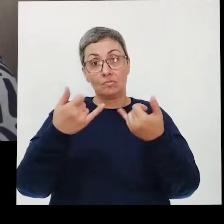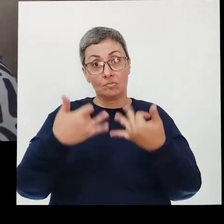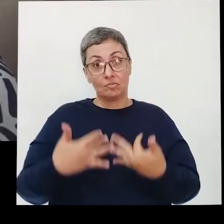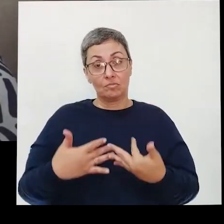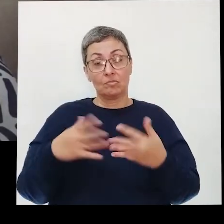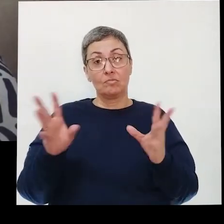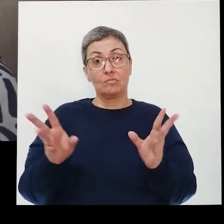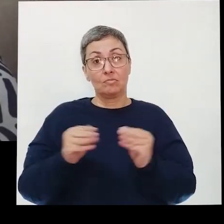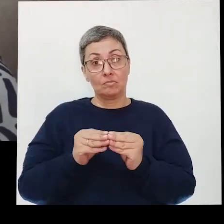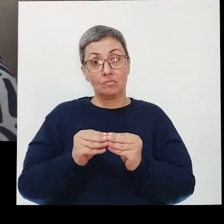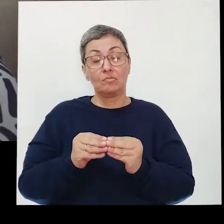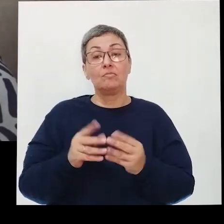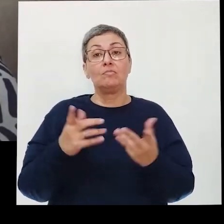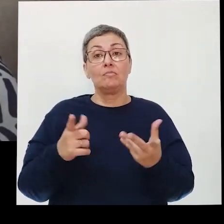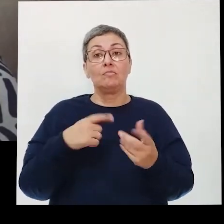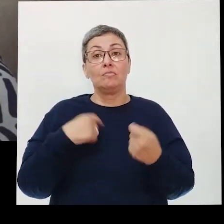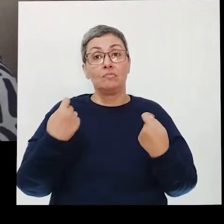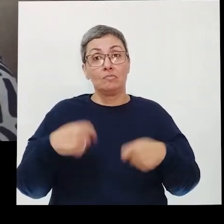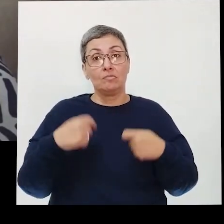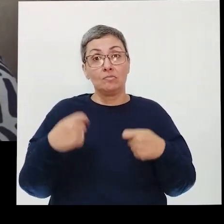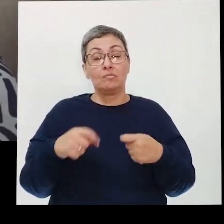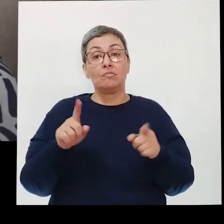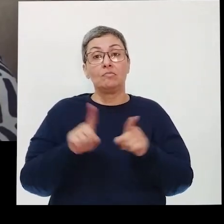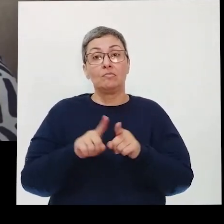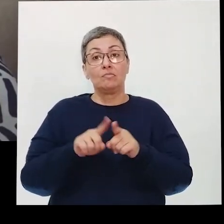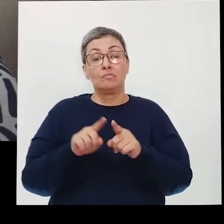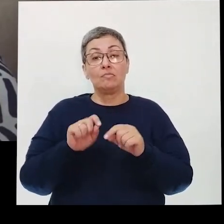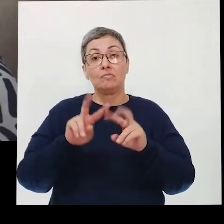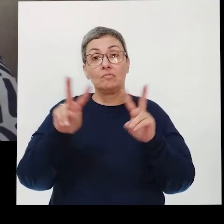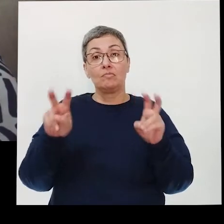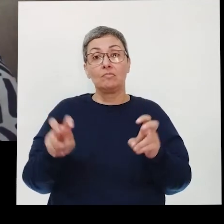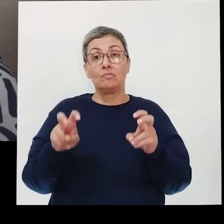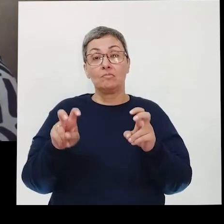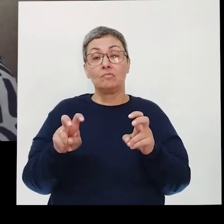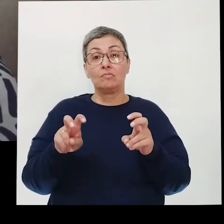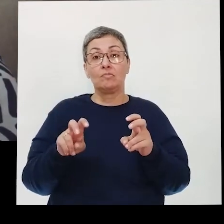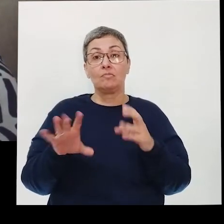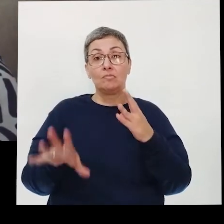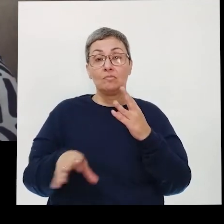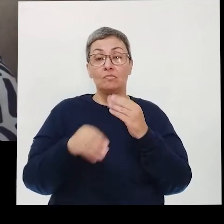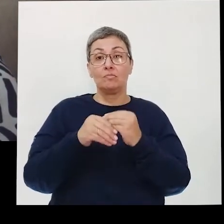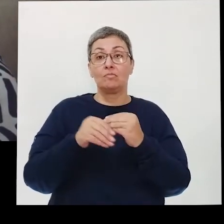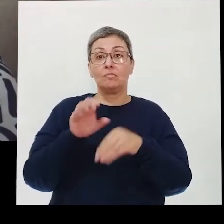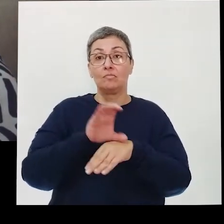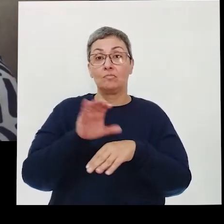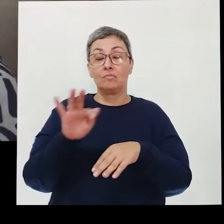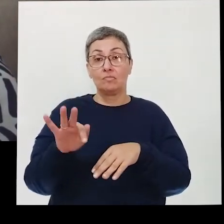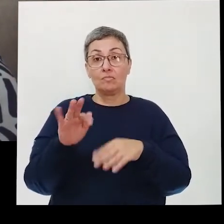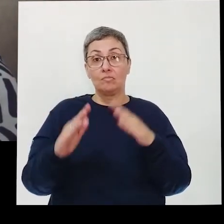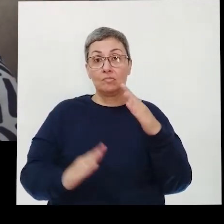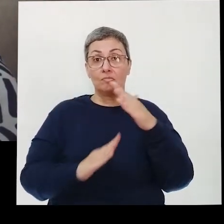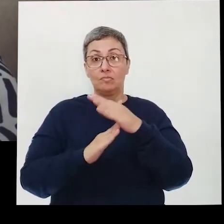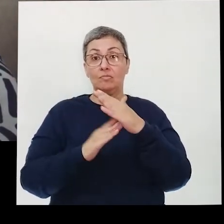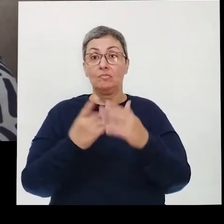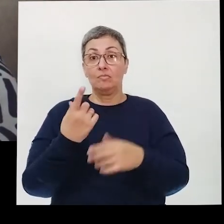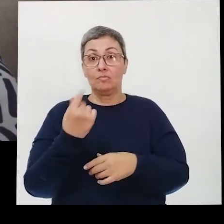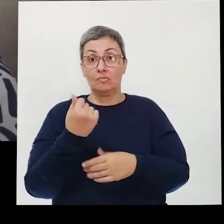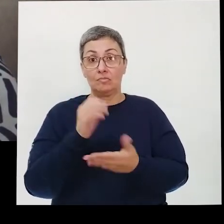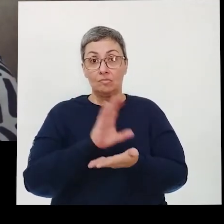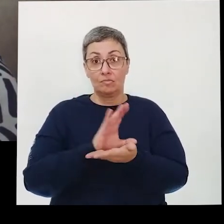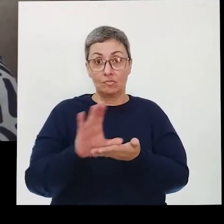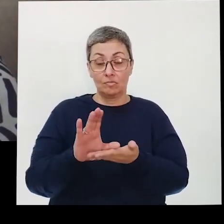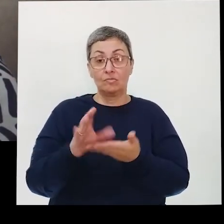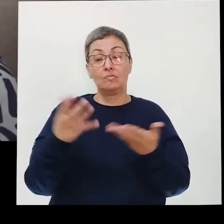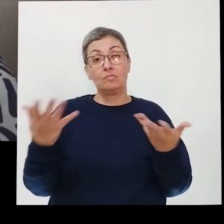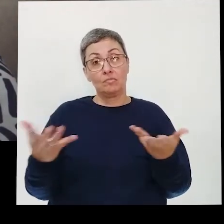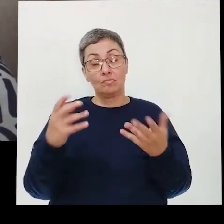pouquinho, e eu acho que é muito necessário, sobre a emenda constitucional do teto de gastos. O que ela